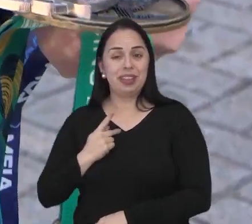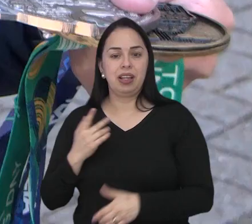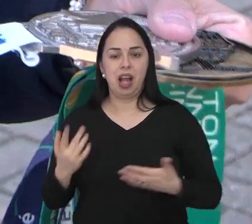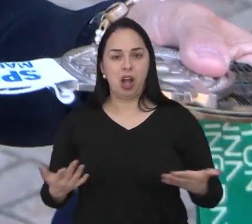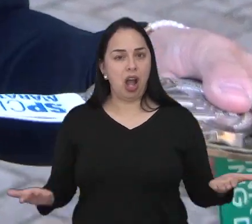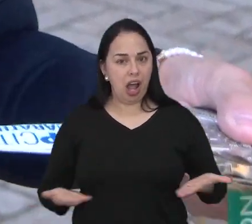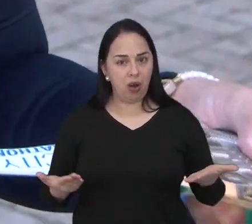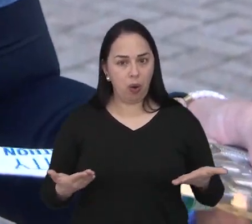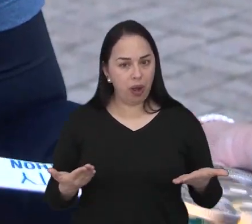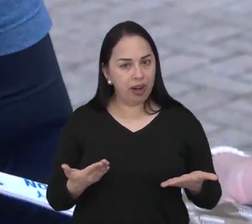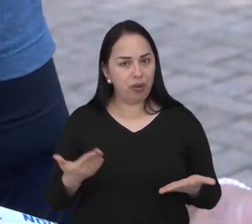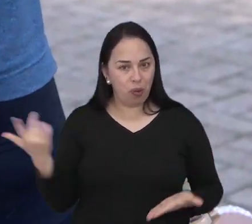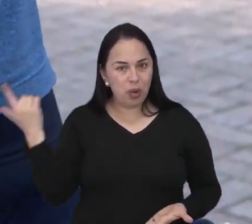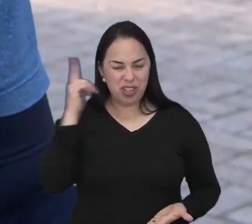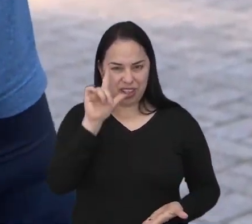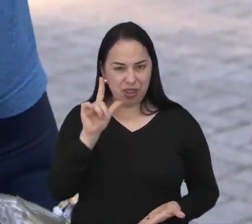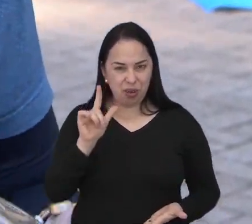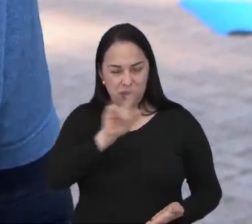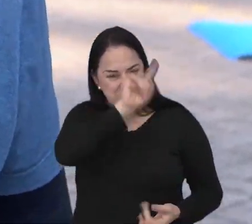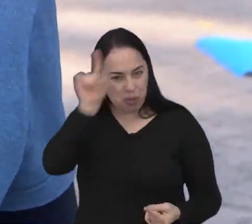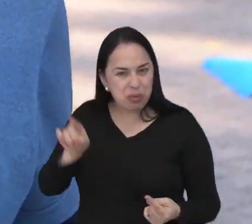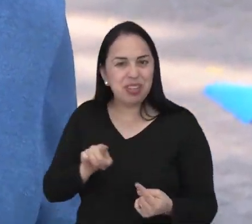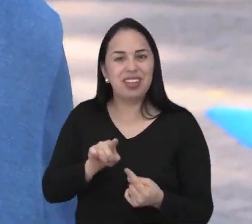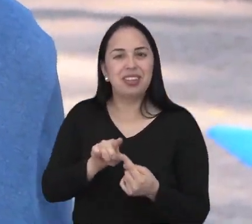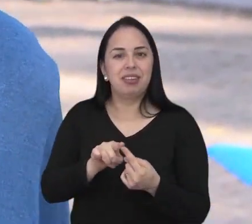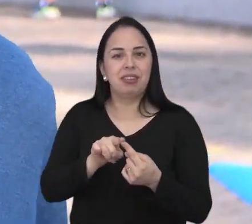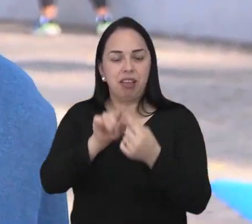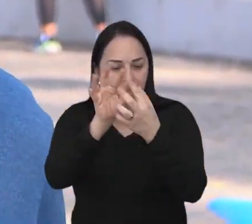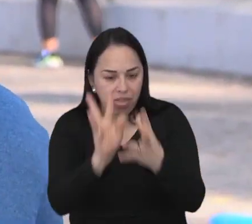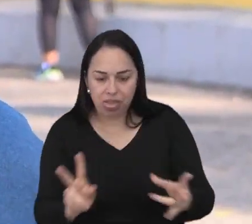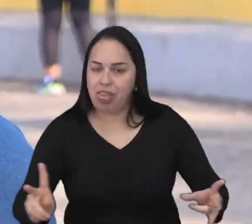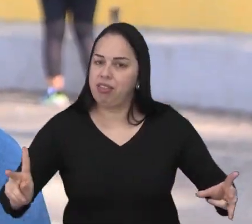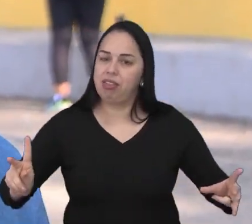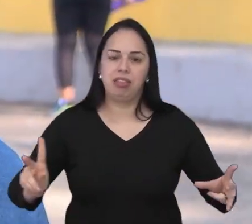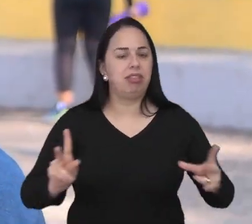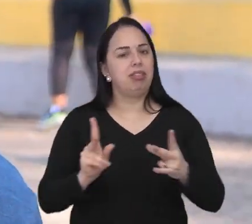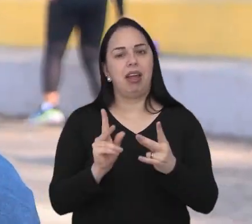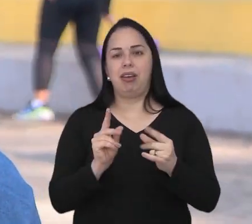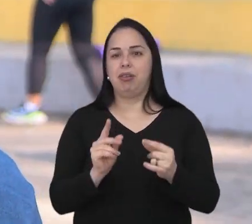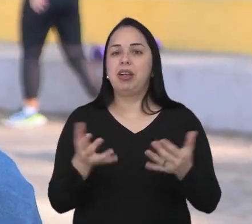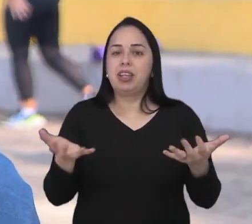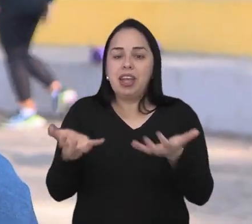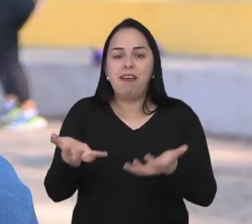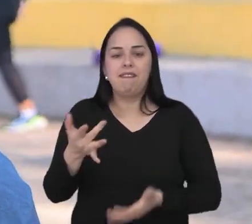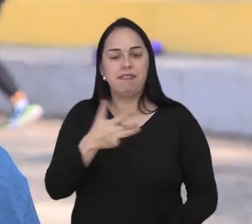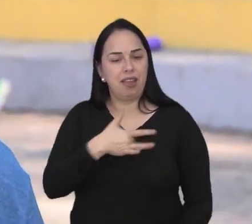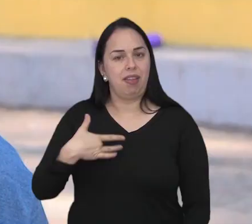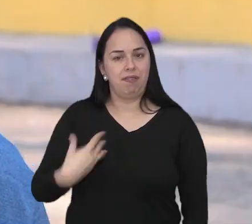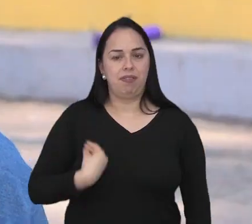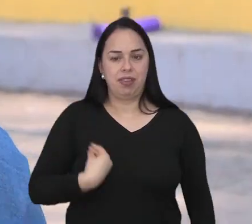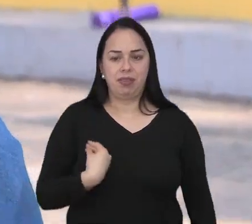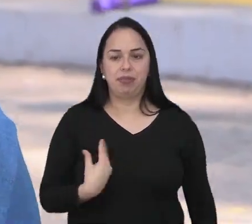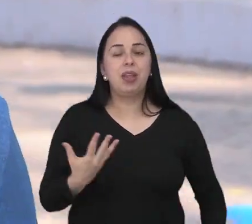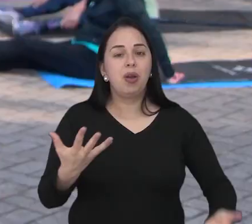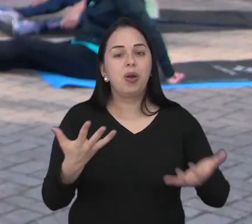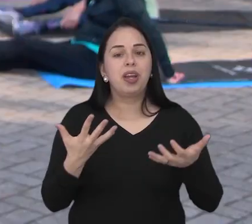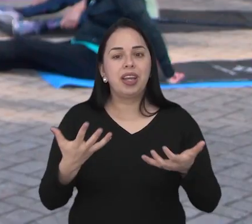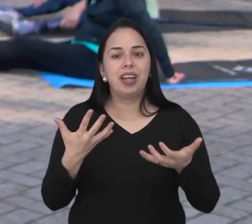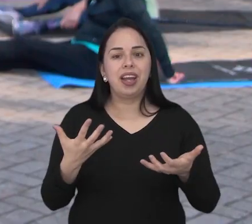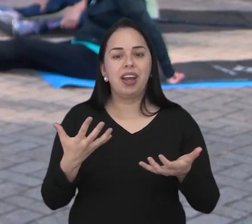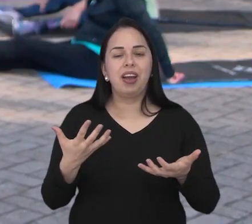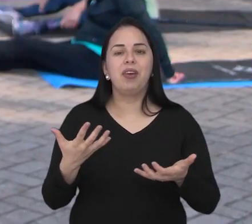Mas nada de diminuir o ritmo agora. Depois que encontrou motivação, a Sara não quer perder o prazer de uma vida saudável.